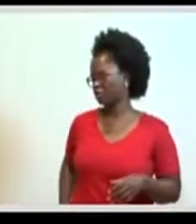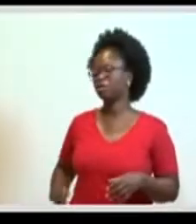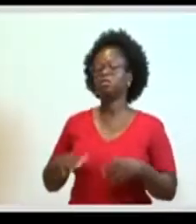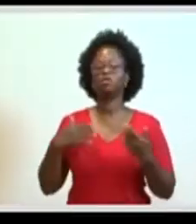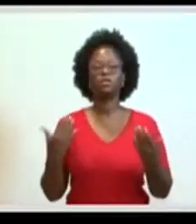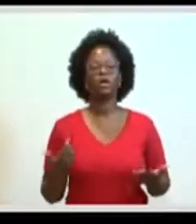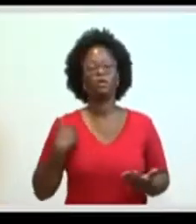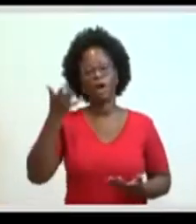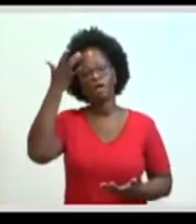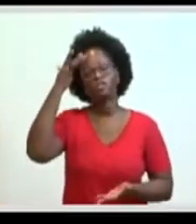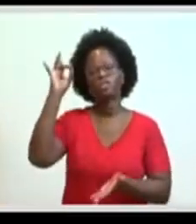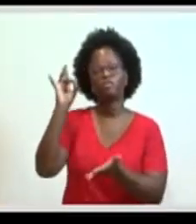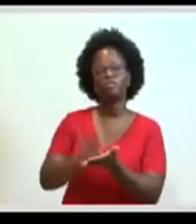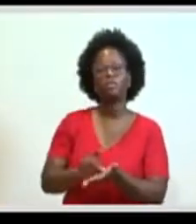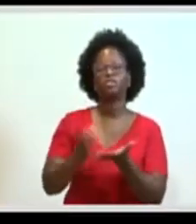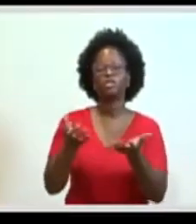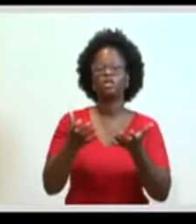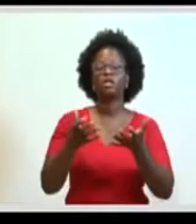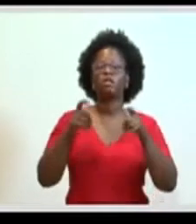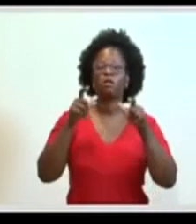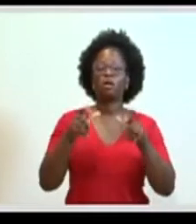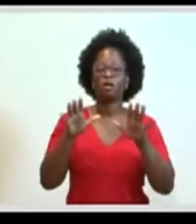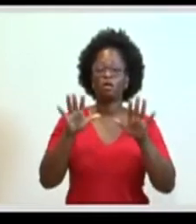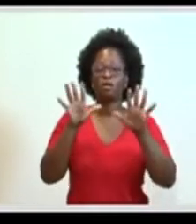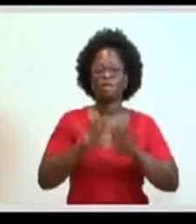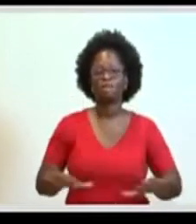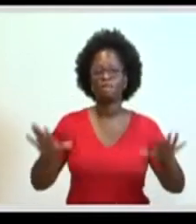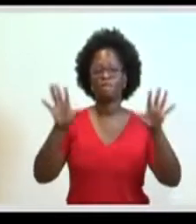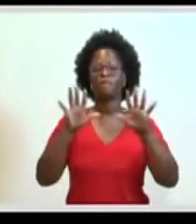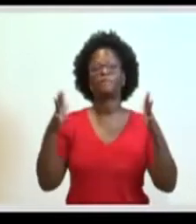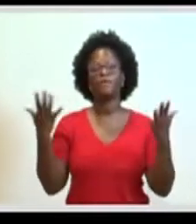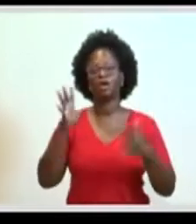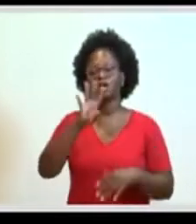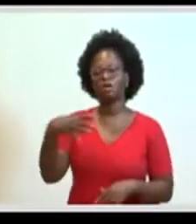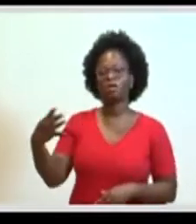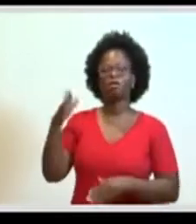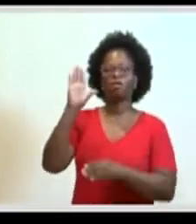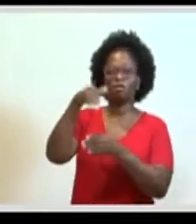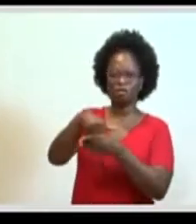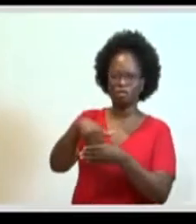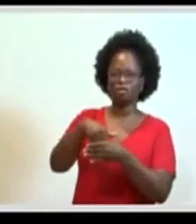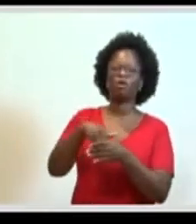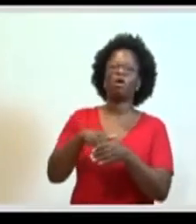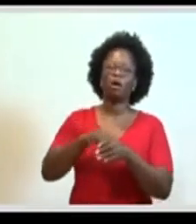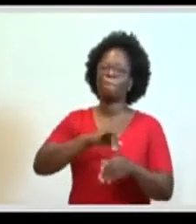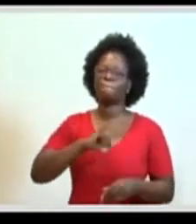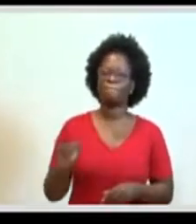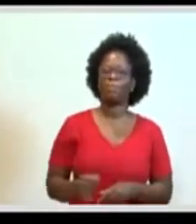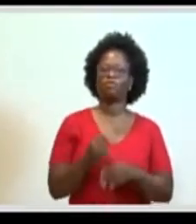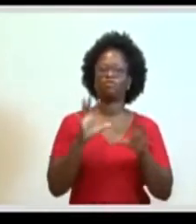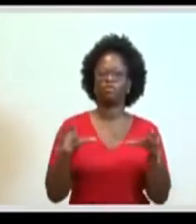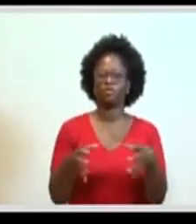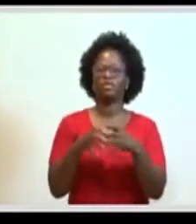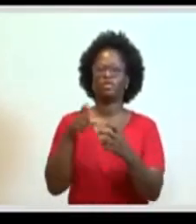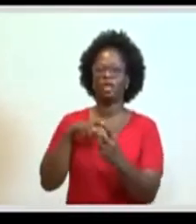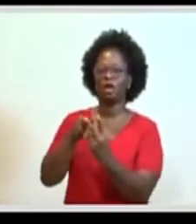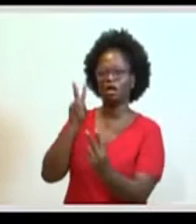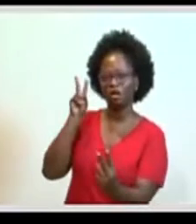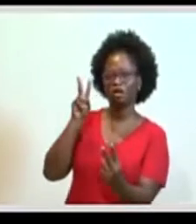E, na verdade, a gente queria um espaço para falar do calendário eleitoral, aproveitar que a comunidade Fiocruz está aqui, virtual,